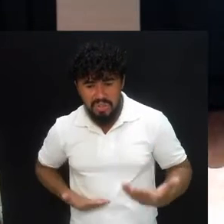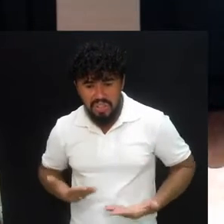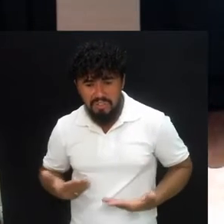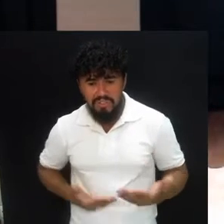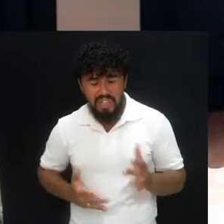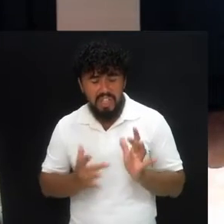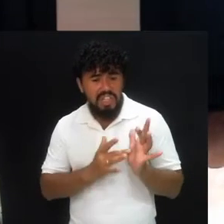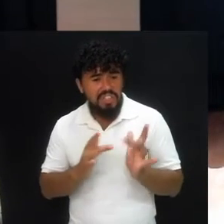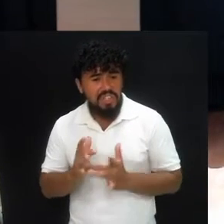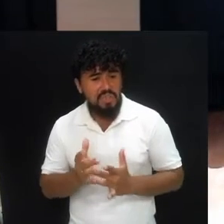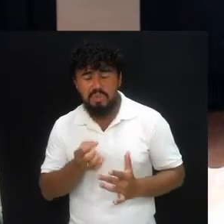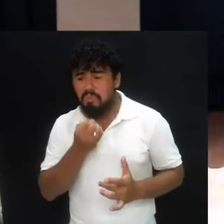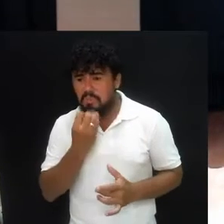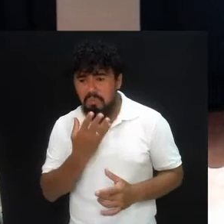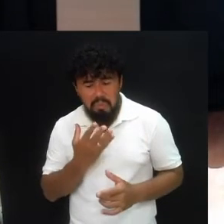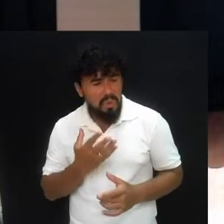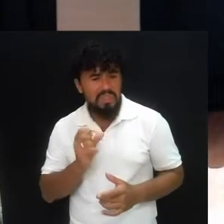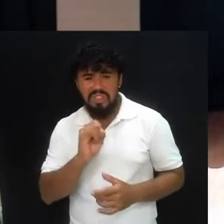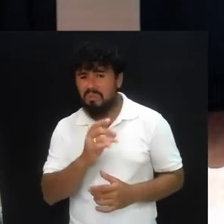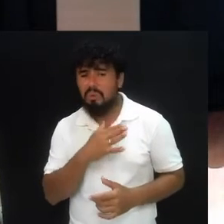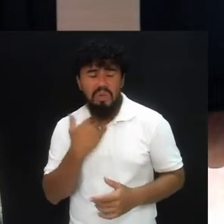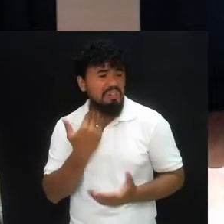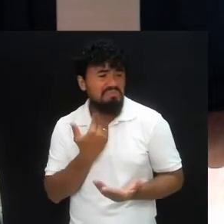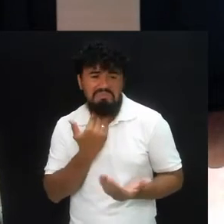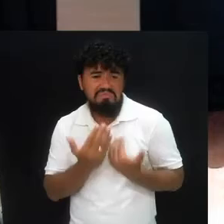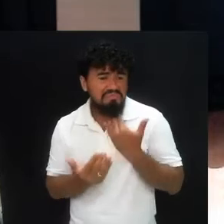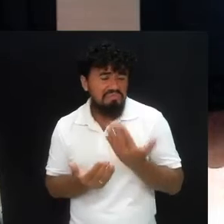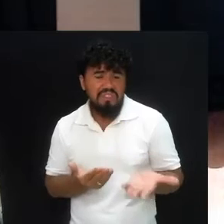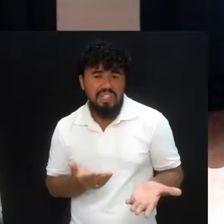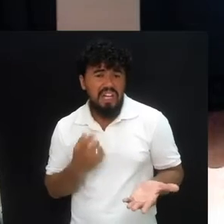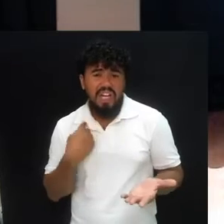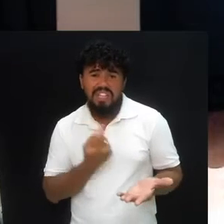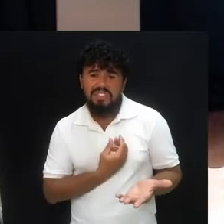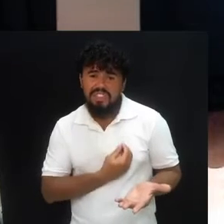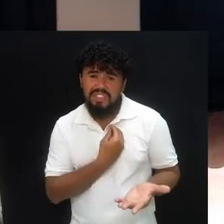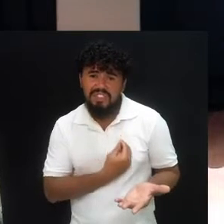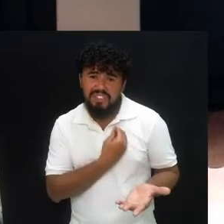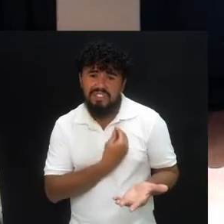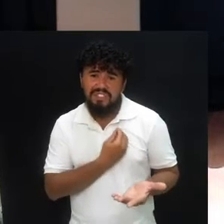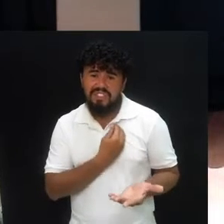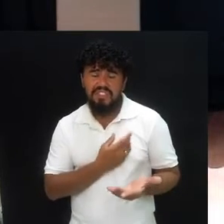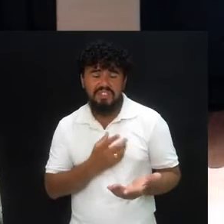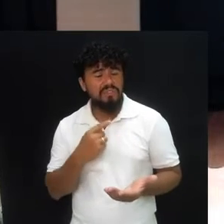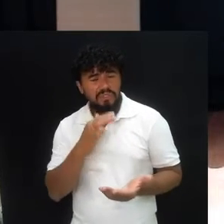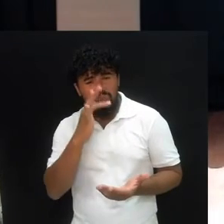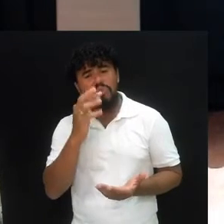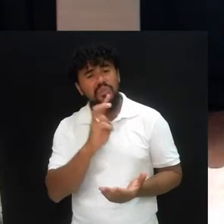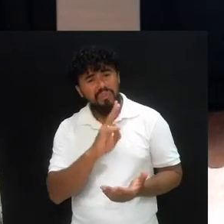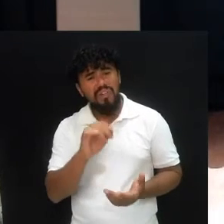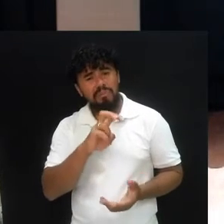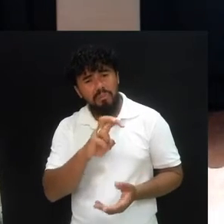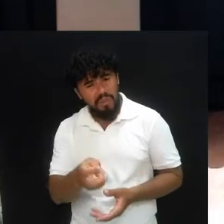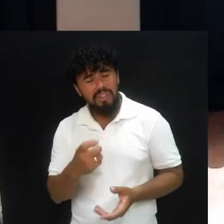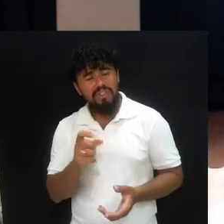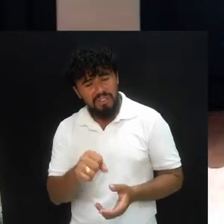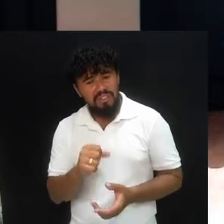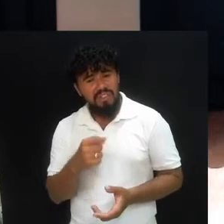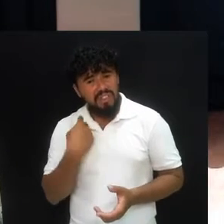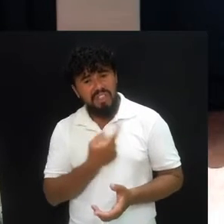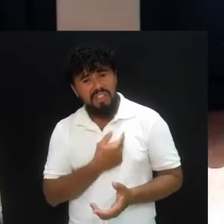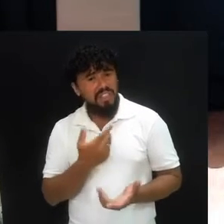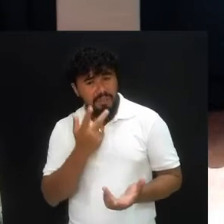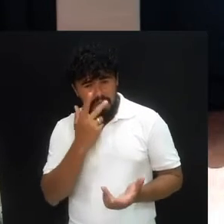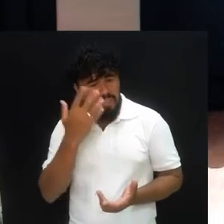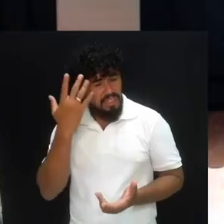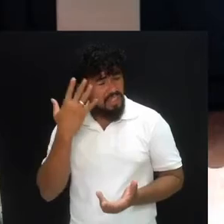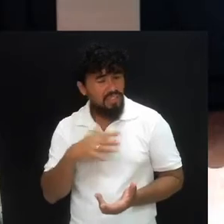A morte é uma consequência natural de todos aqueles que vivos estão. Então nós precisamos entender essa possibilidade como algo